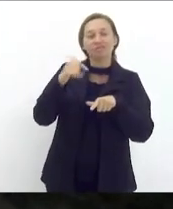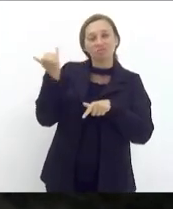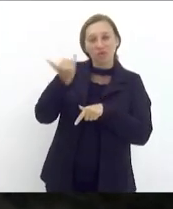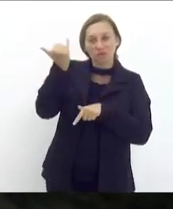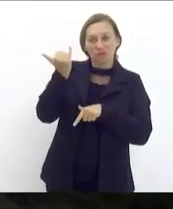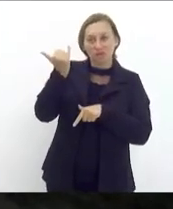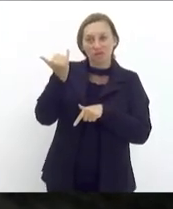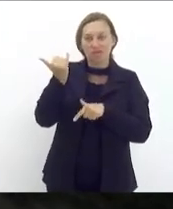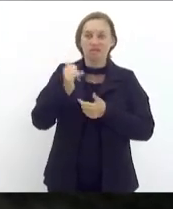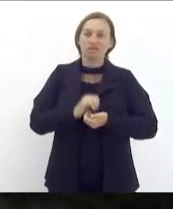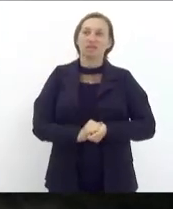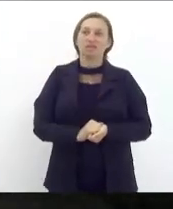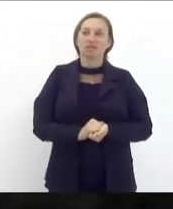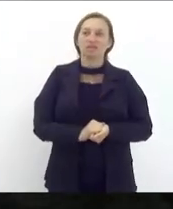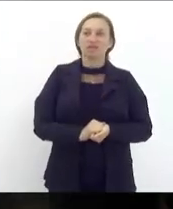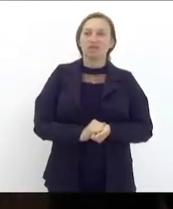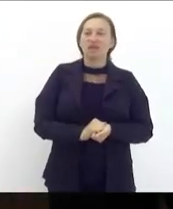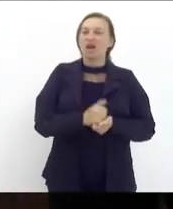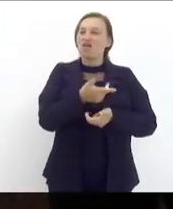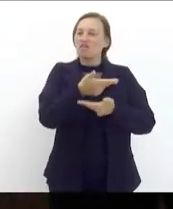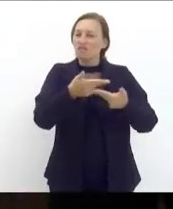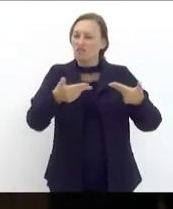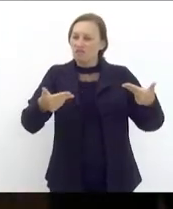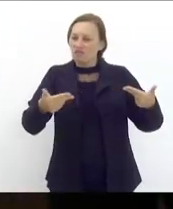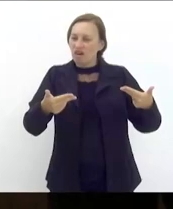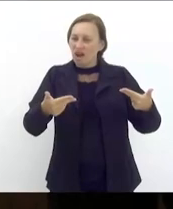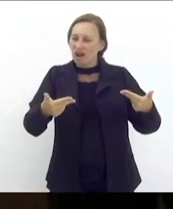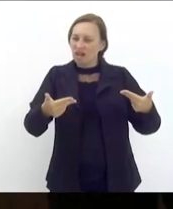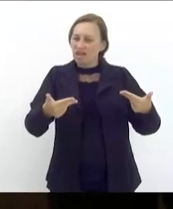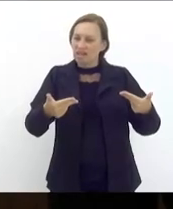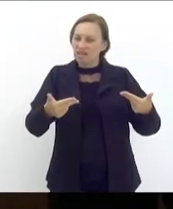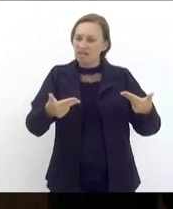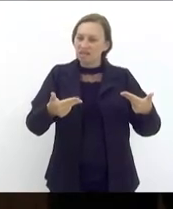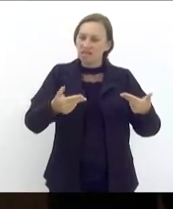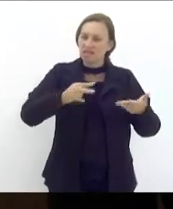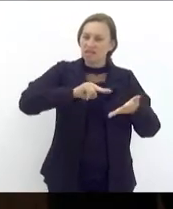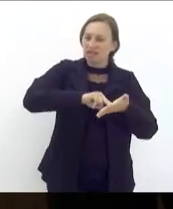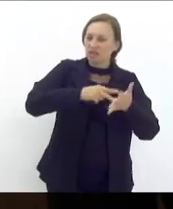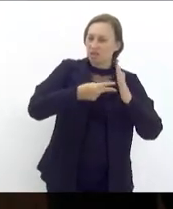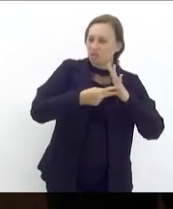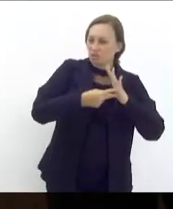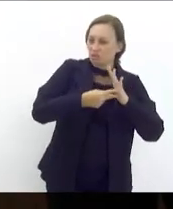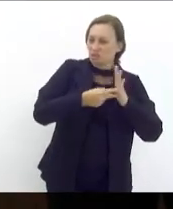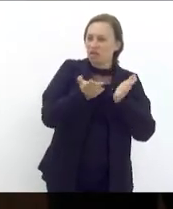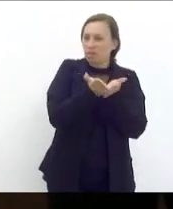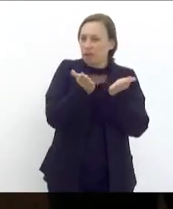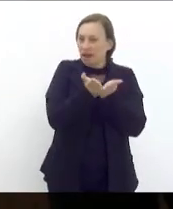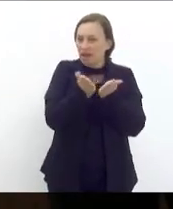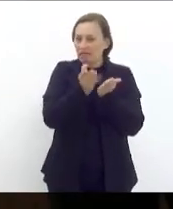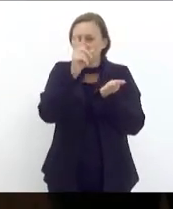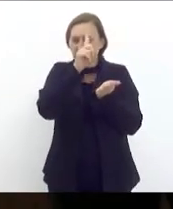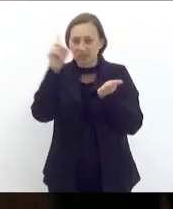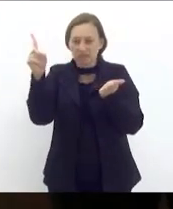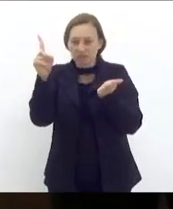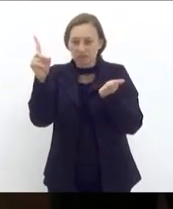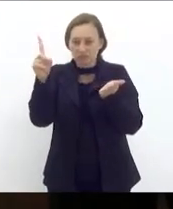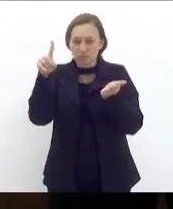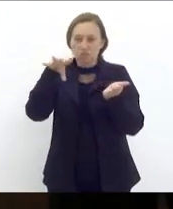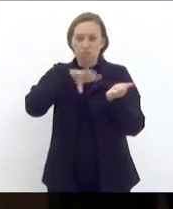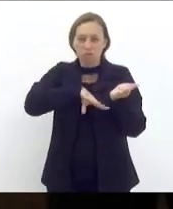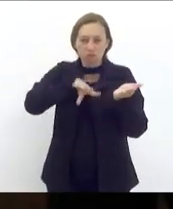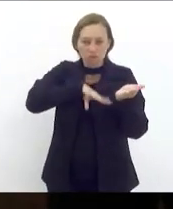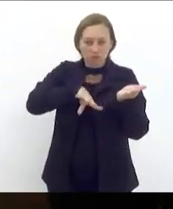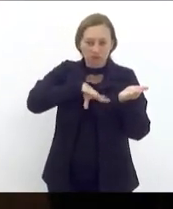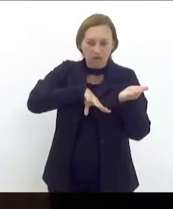As versões diferentes desde João Ferreira de Almeida lá, o português, até